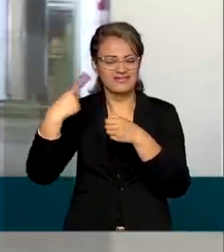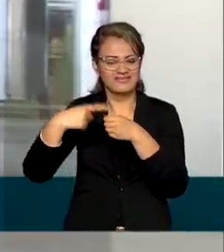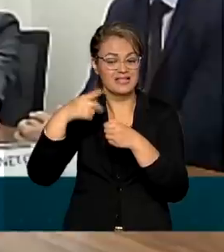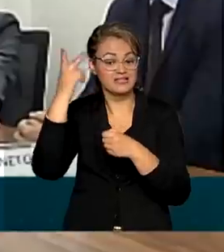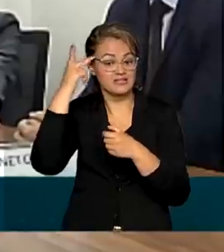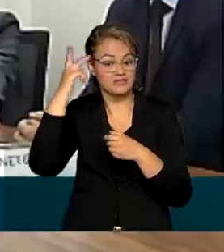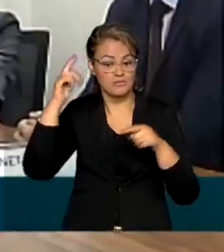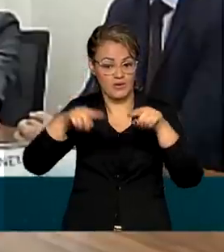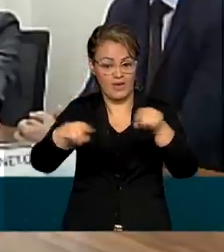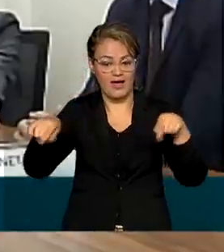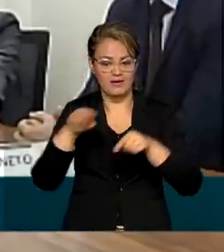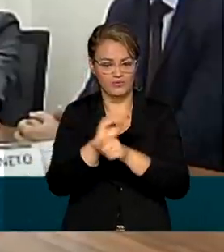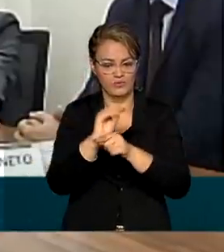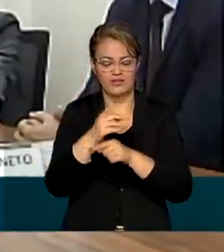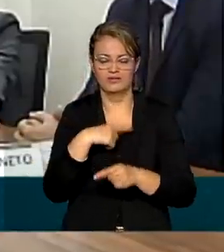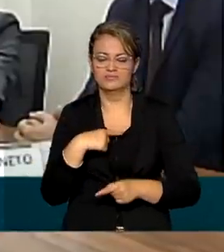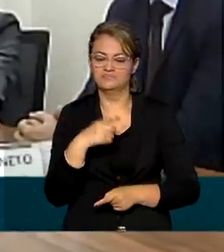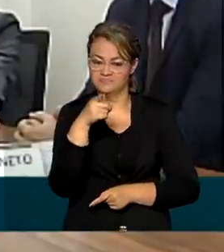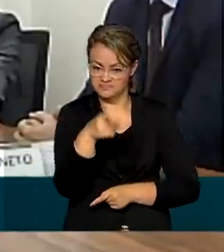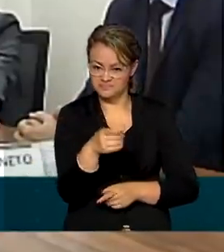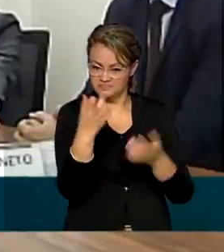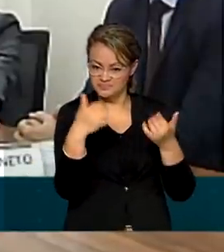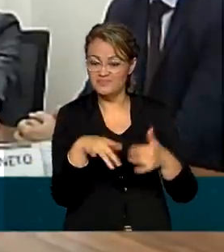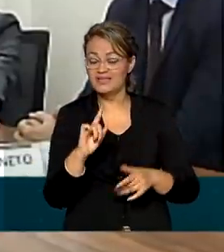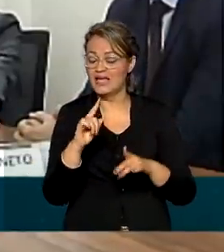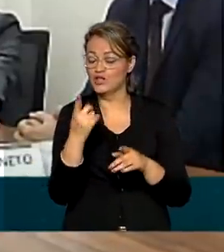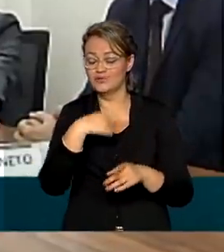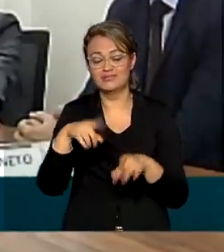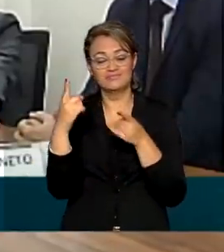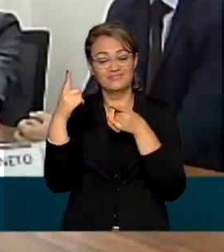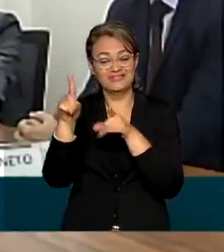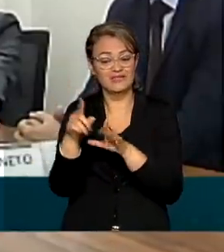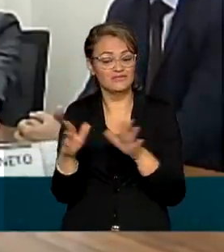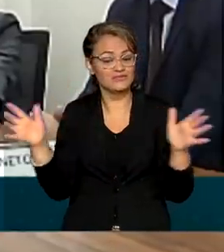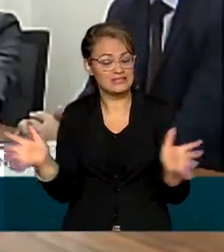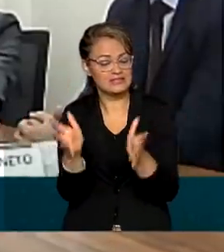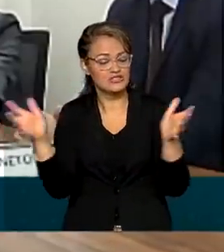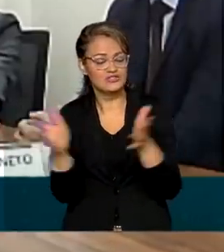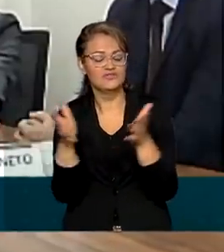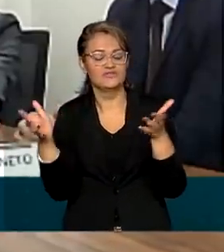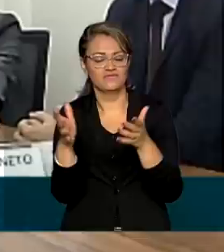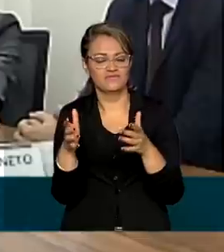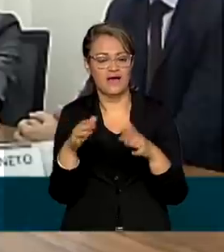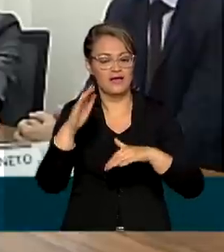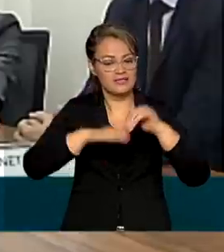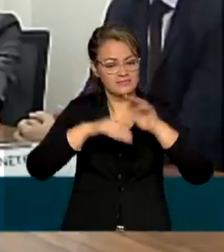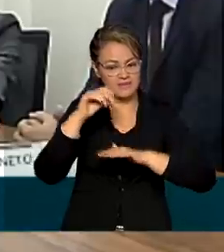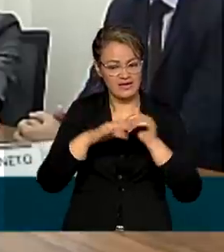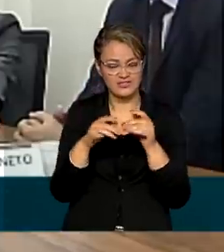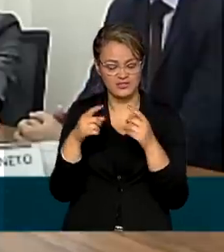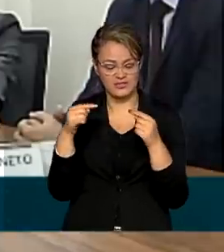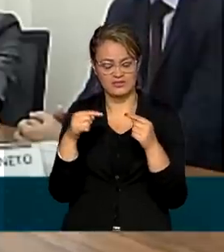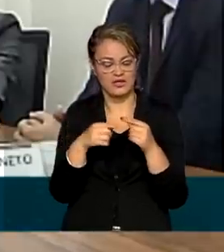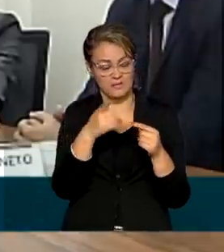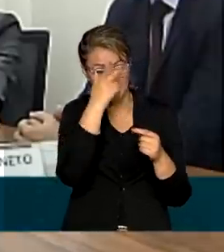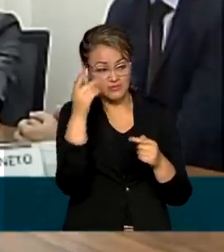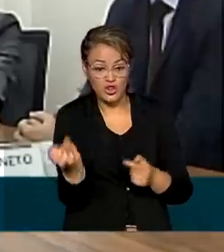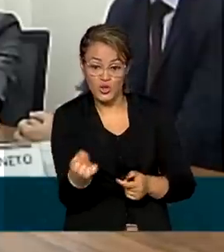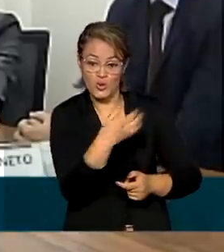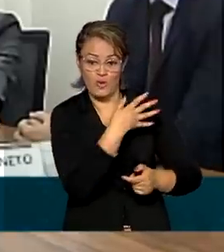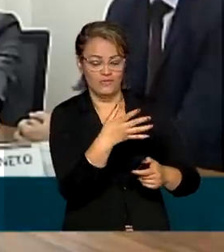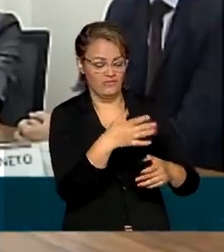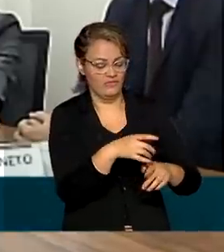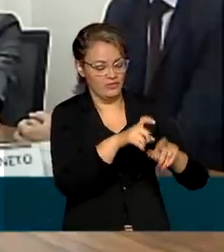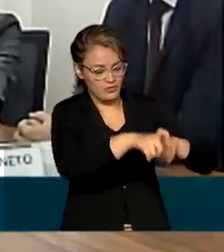Paulo. Temos o desafio de disseminar as práticas produtivas do ABC+, aos pequenos produtores